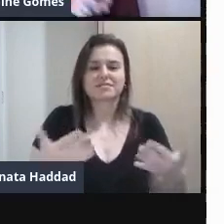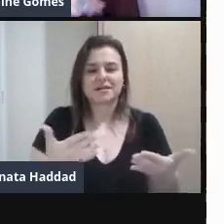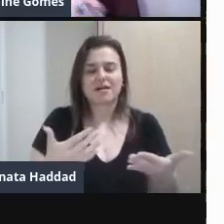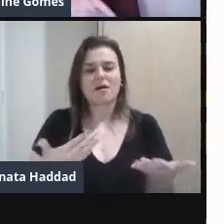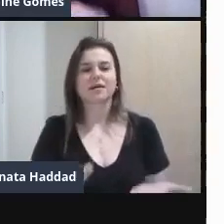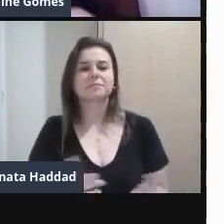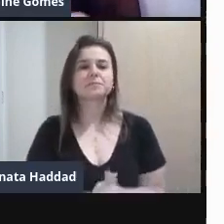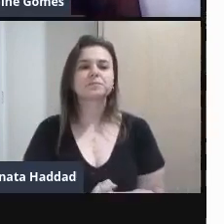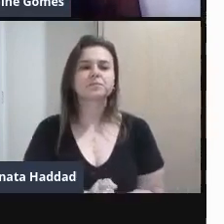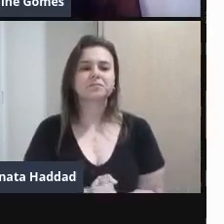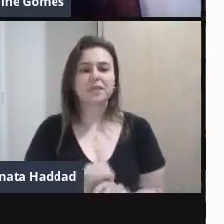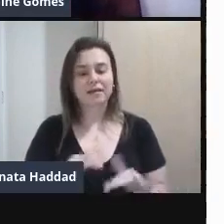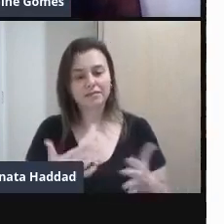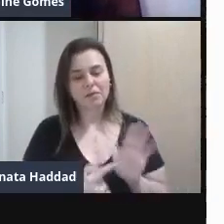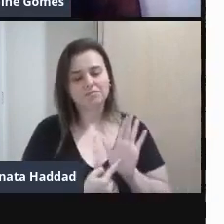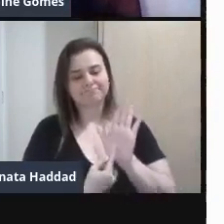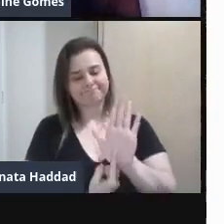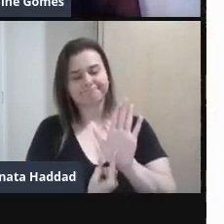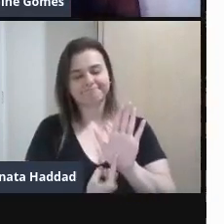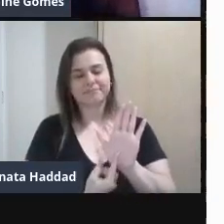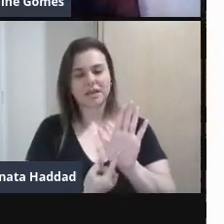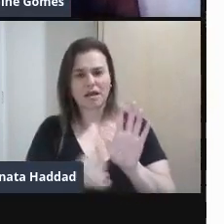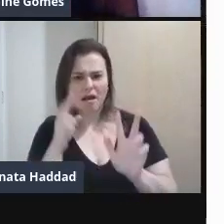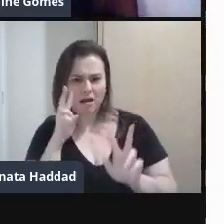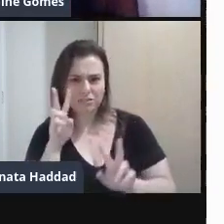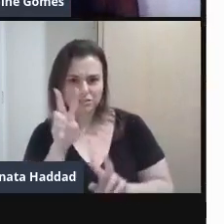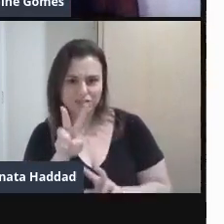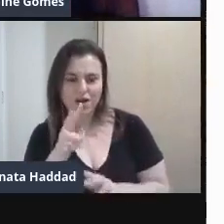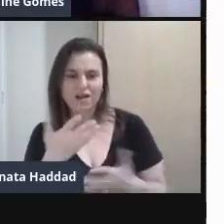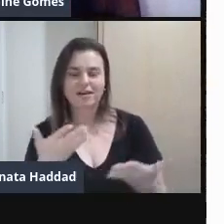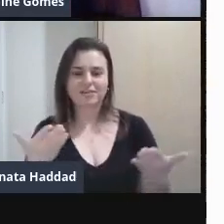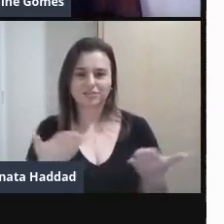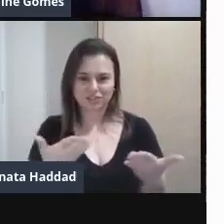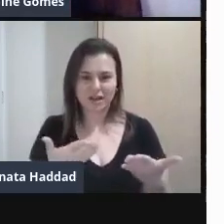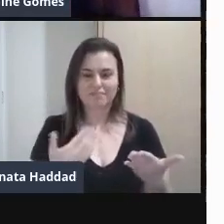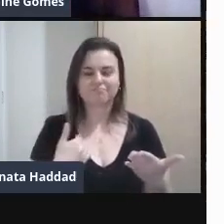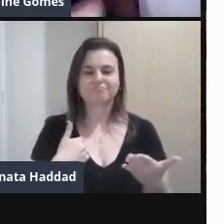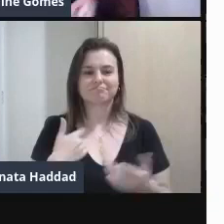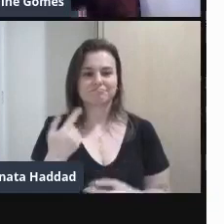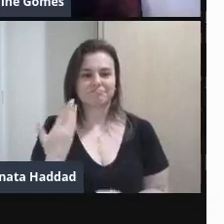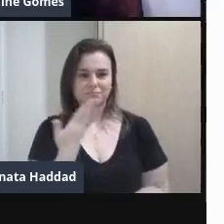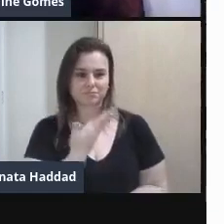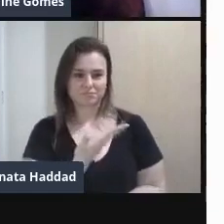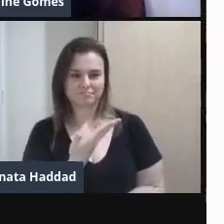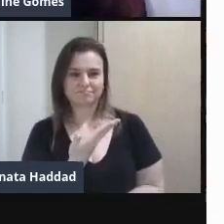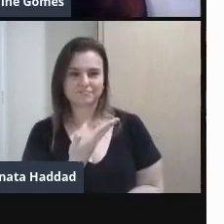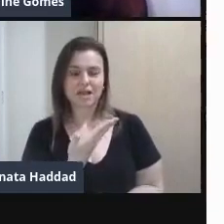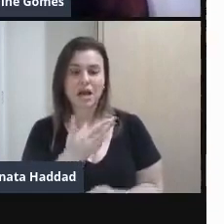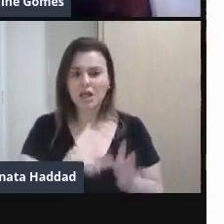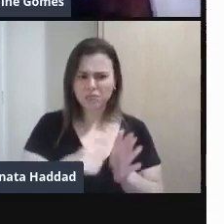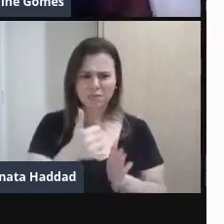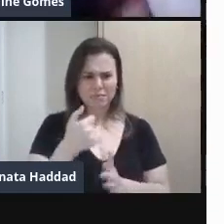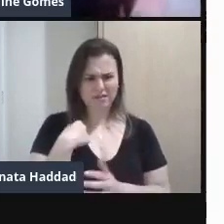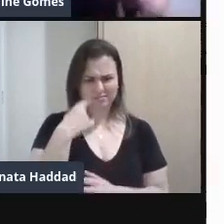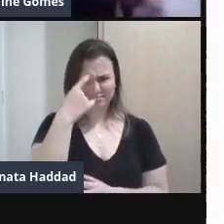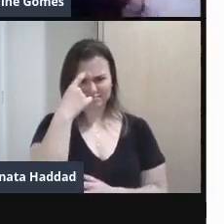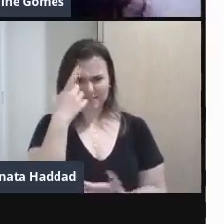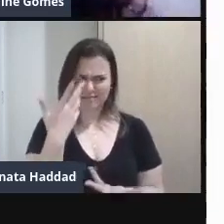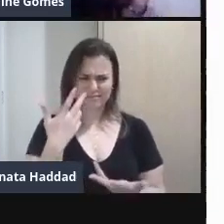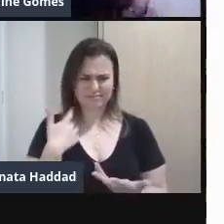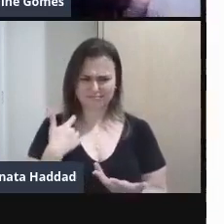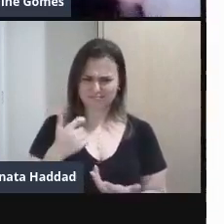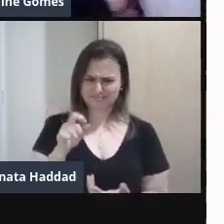exemplo Esta obra Então quando a gente olha Quando a gente vai observando A obra No primeiro momento O seu olhar vai para onde?